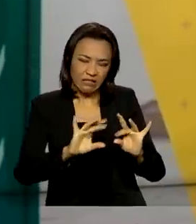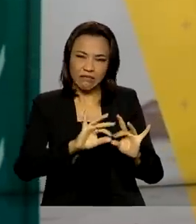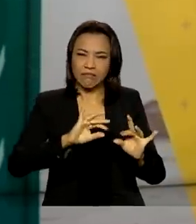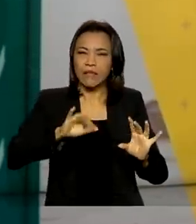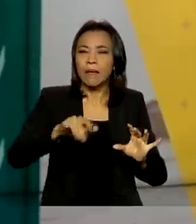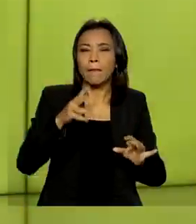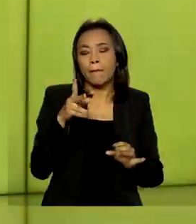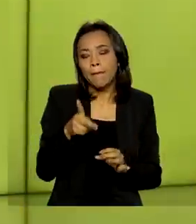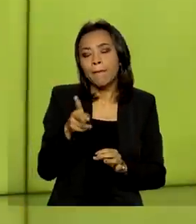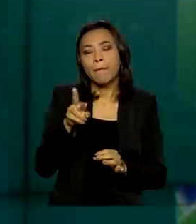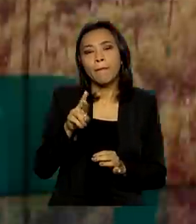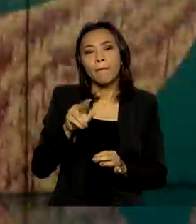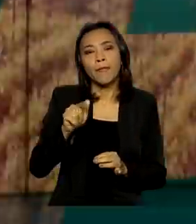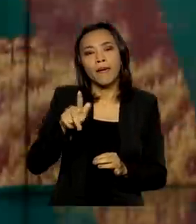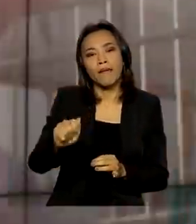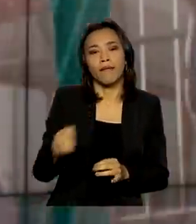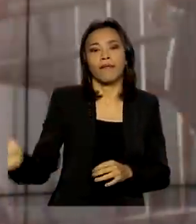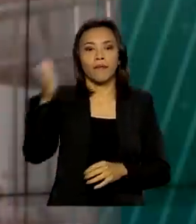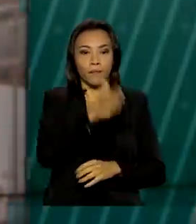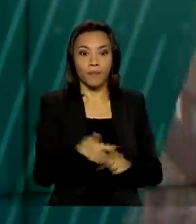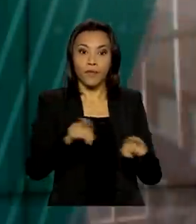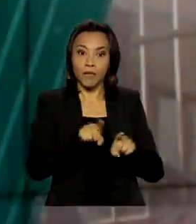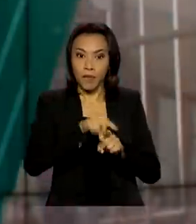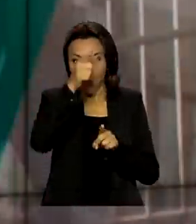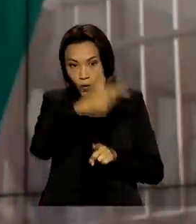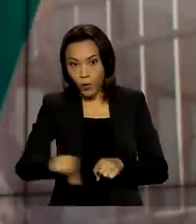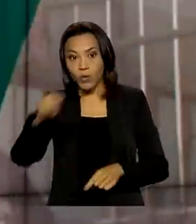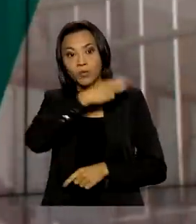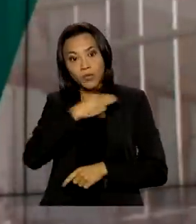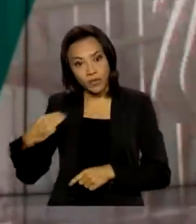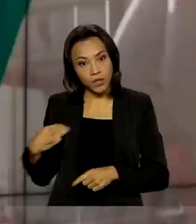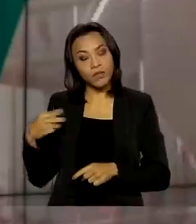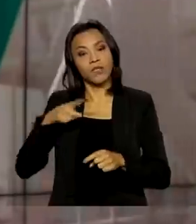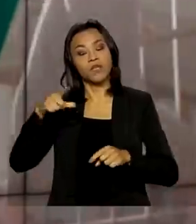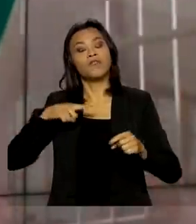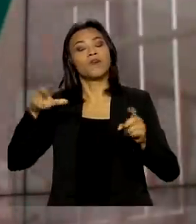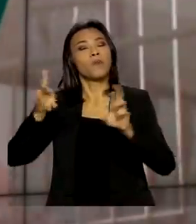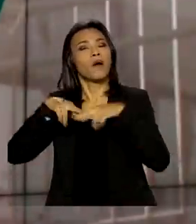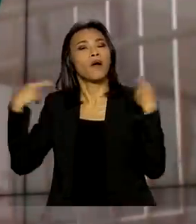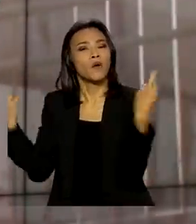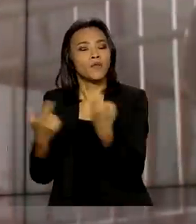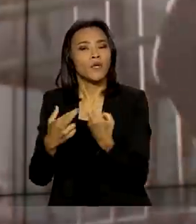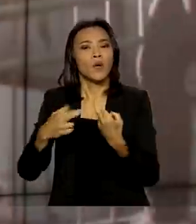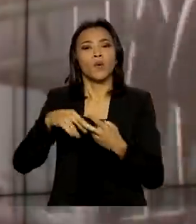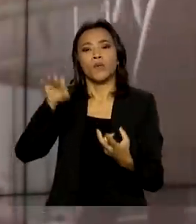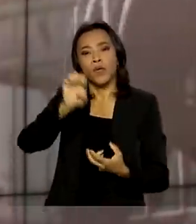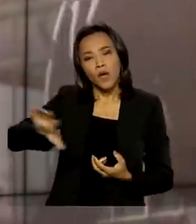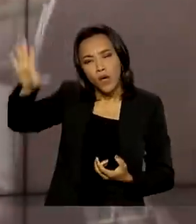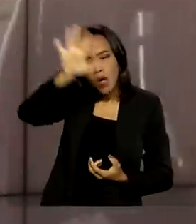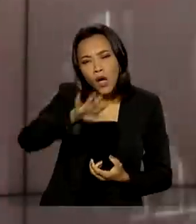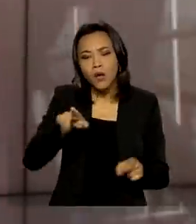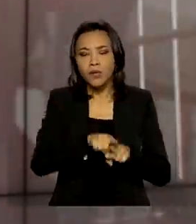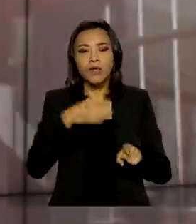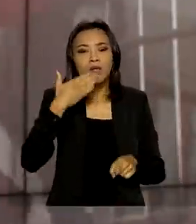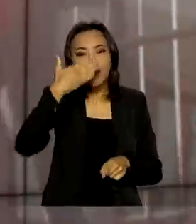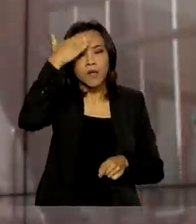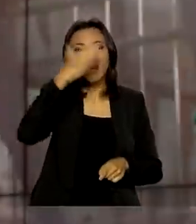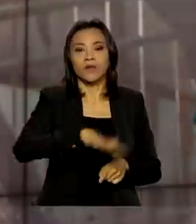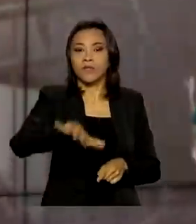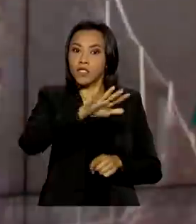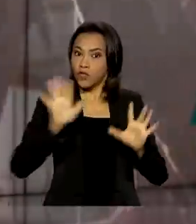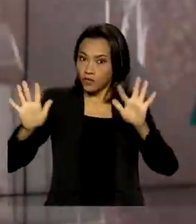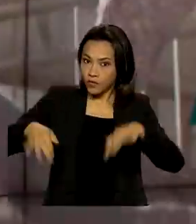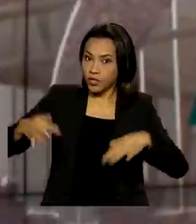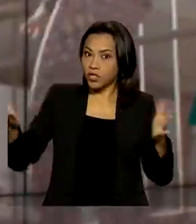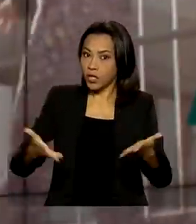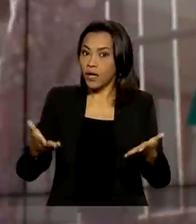Infraestrutura encerrou a rodada de encontros com investidores do Oriente Médio e da Europa. Nas reuniões, Tarcísio de Freitas apresentou